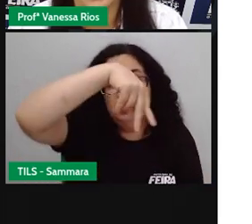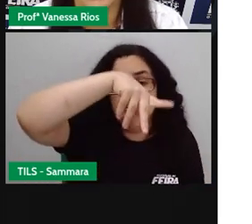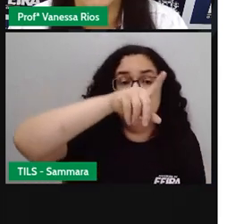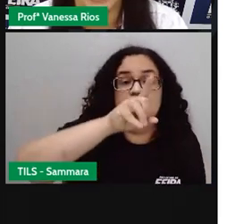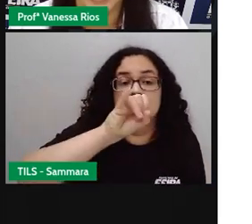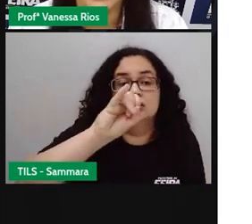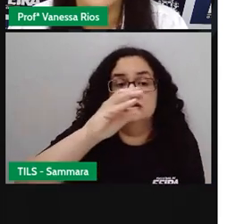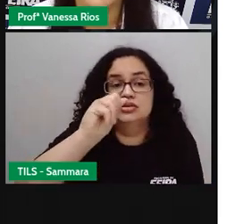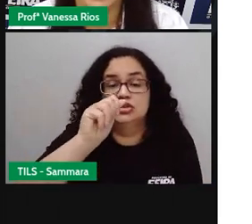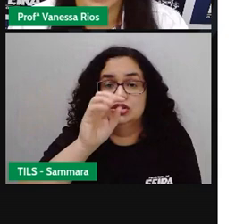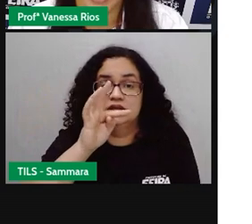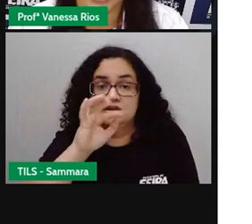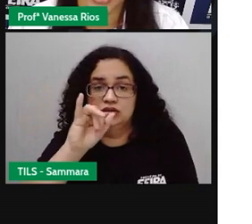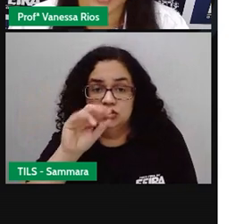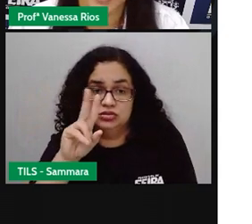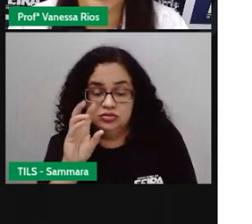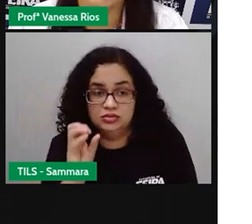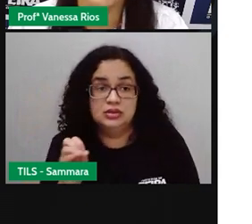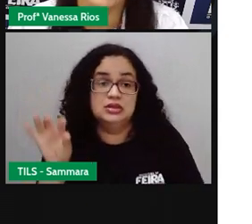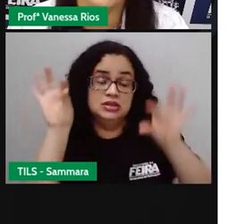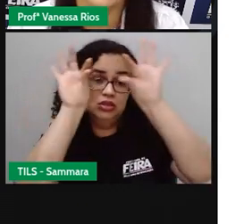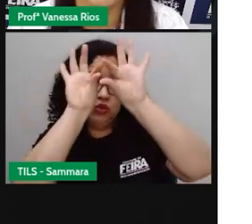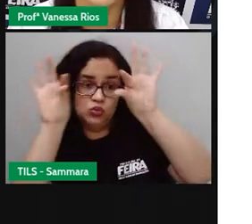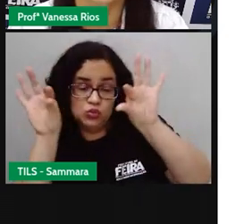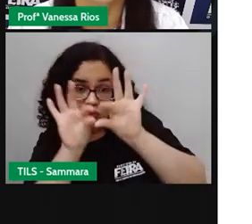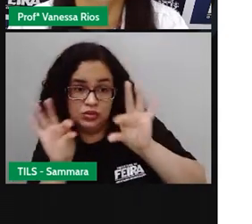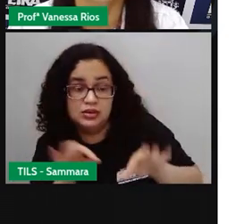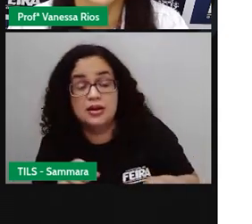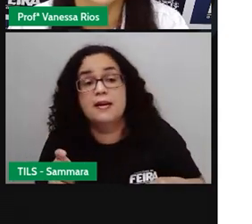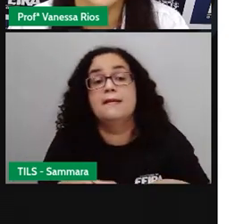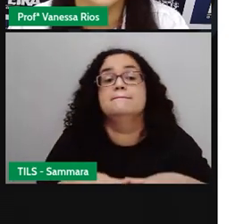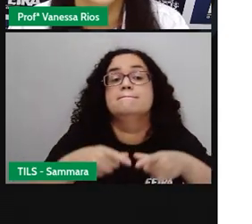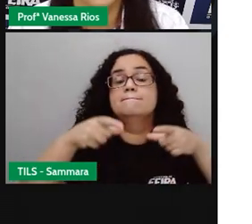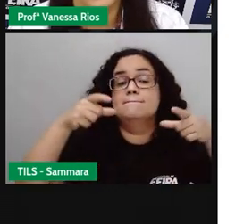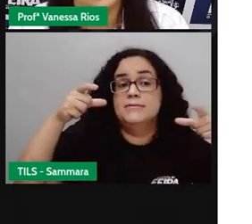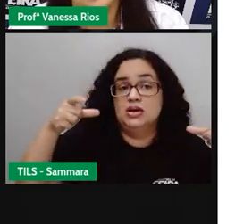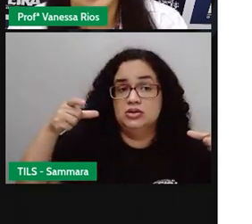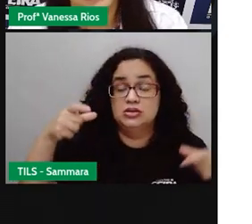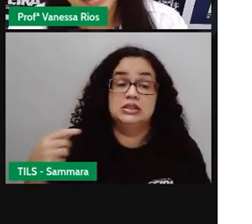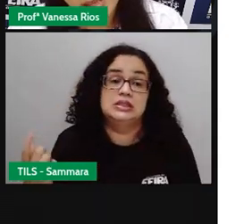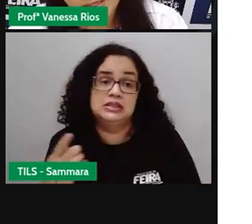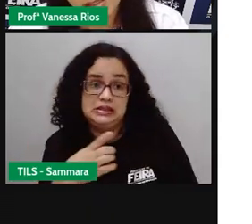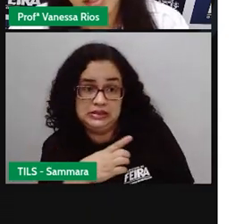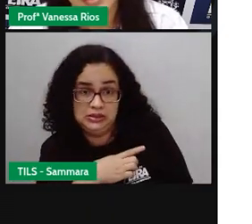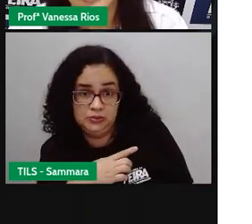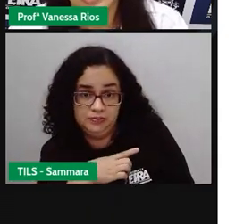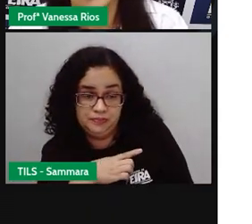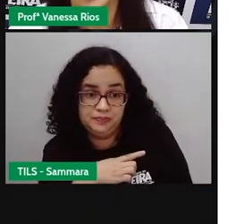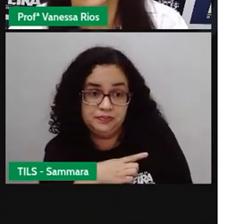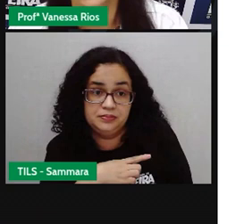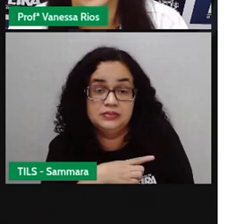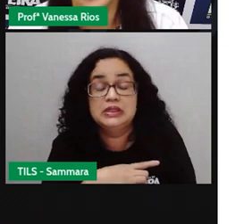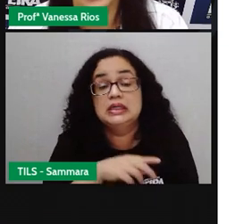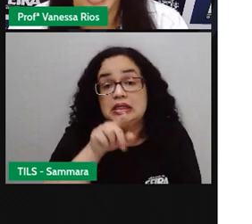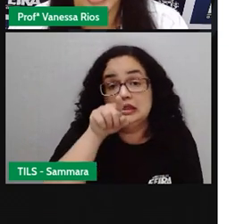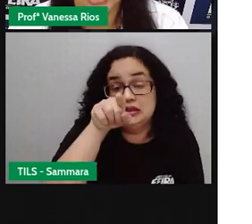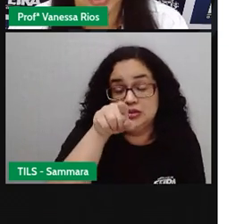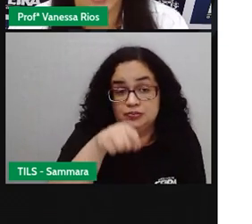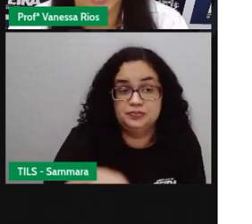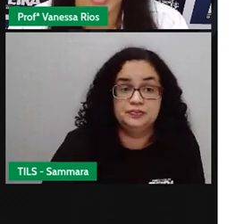apareceram lá na narrativa. E é como na maioria das narrativas eles aparecem, né? Que é o modo